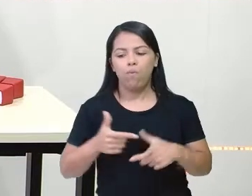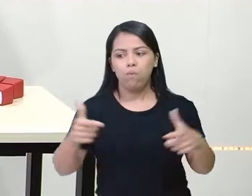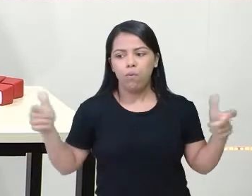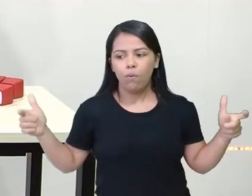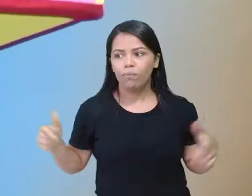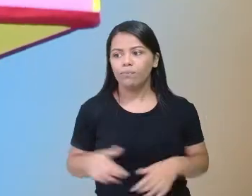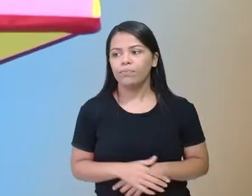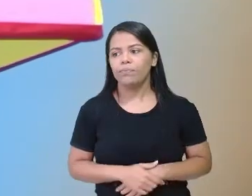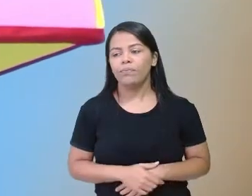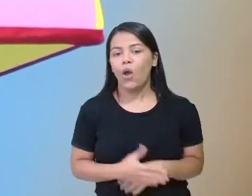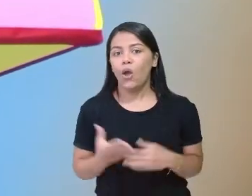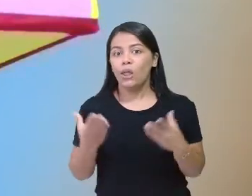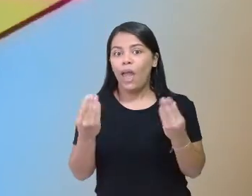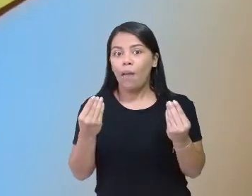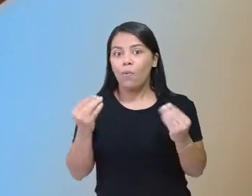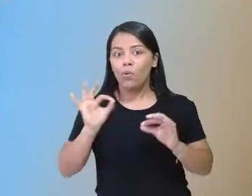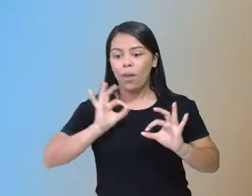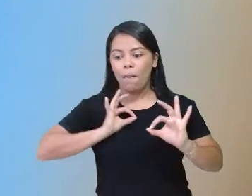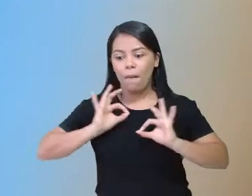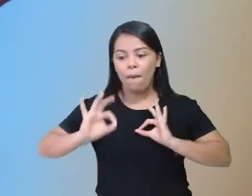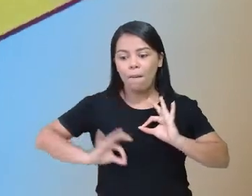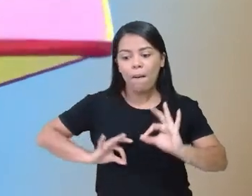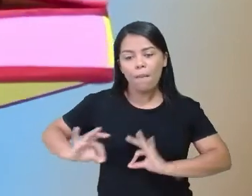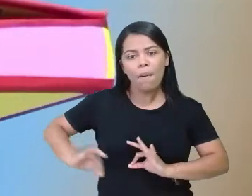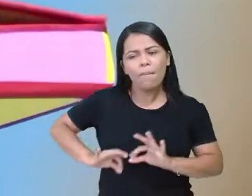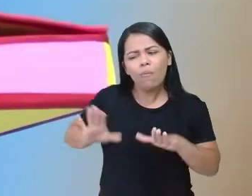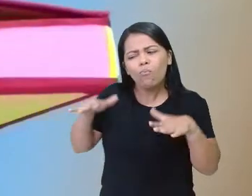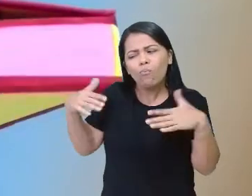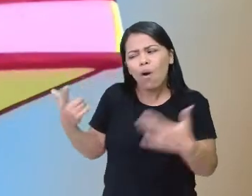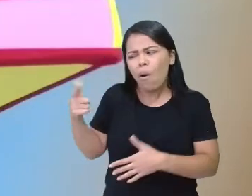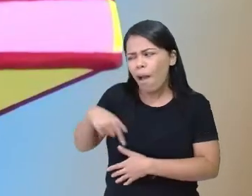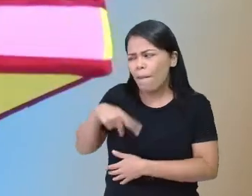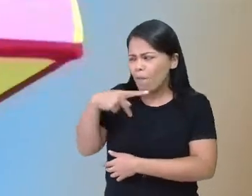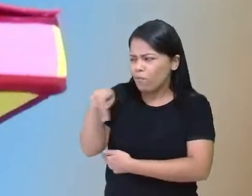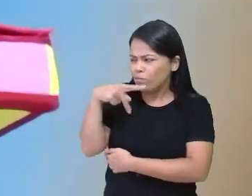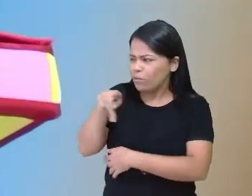E é cheio de pintinhas. Quem será, professora Cátia?